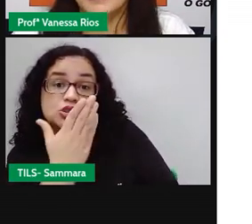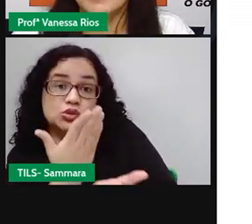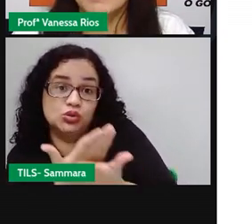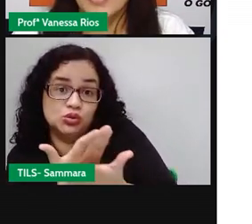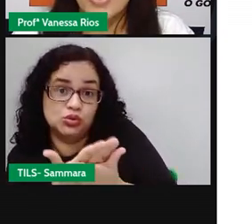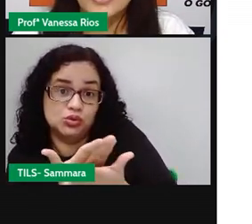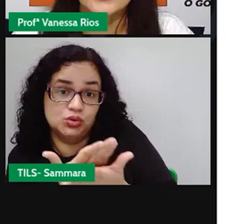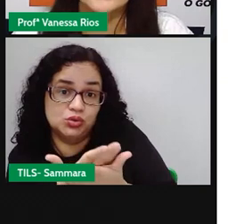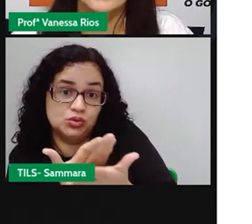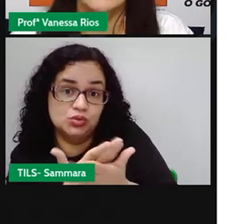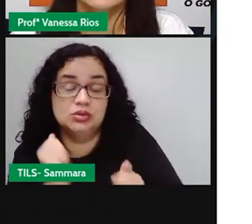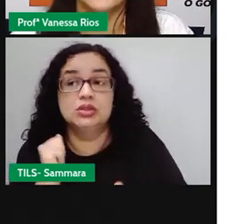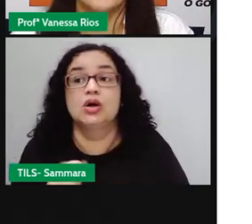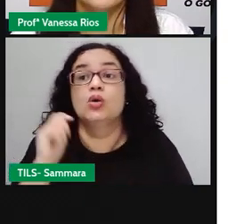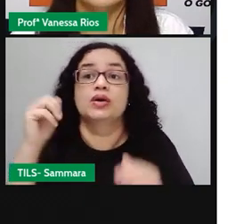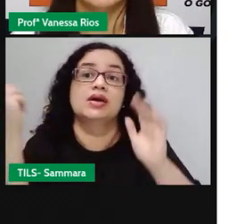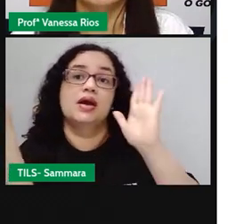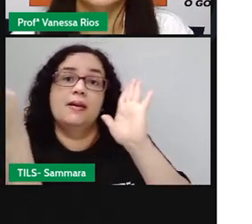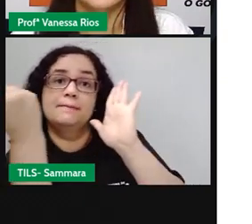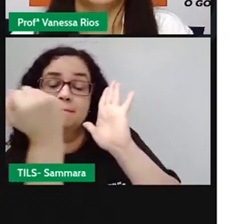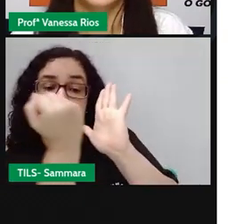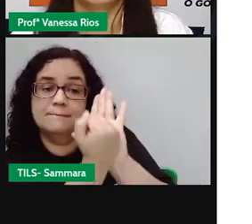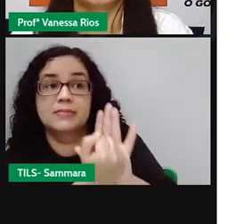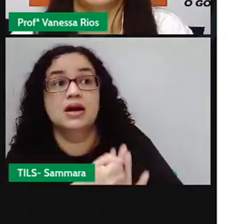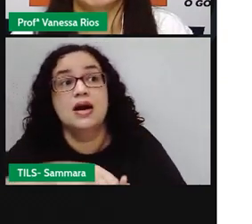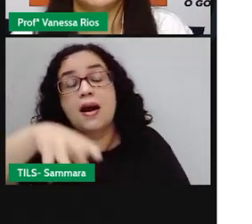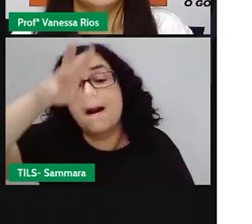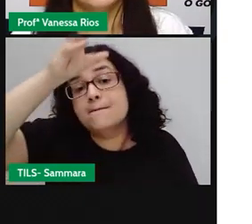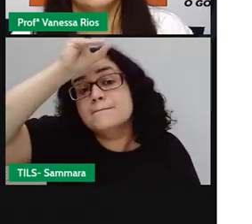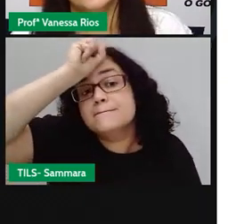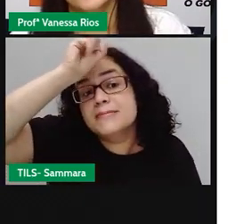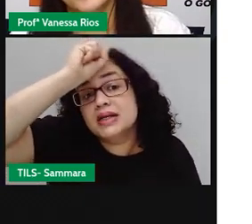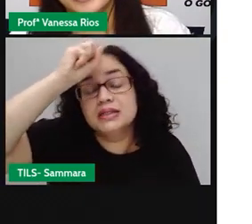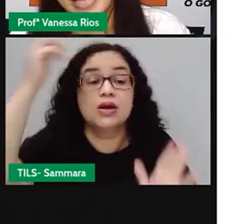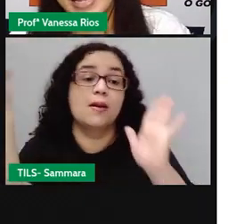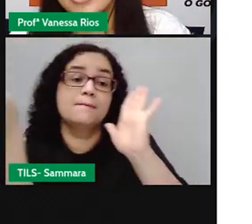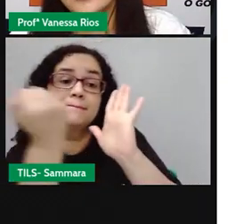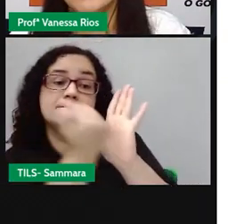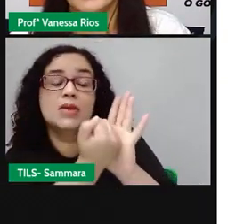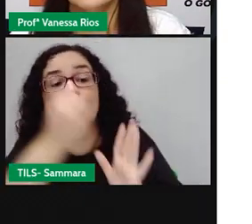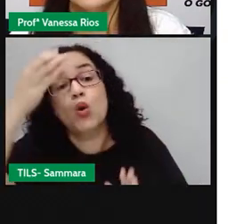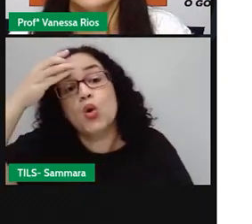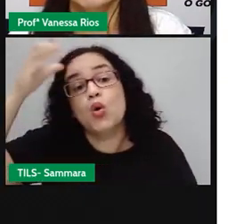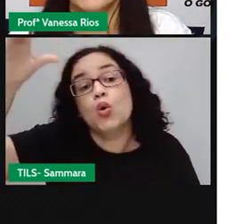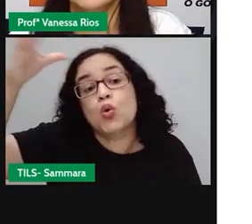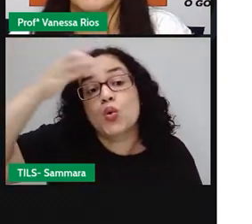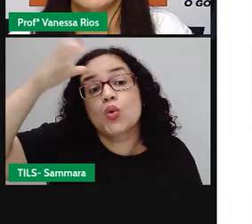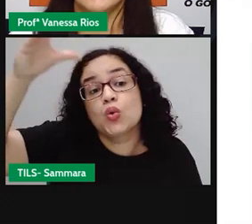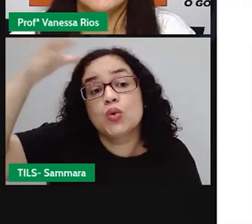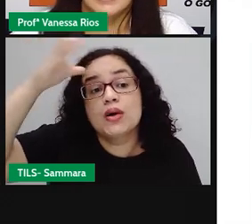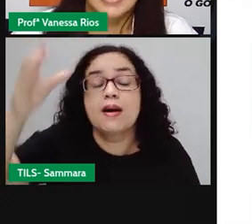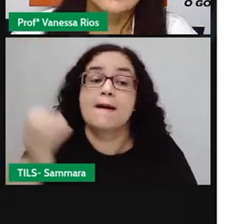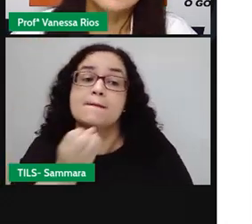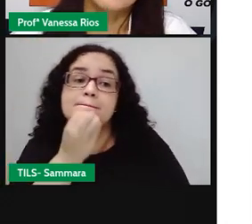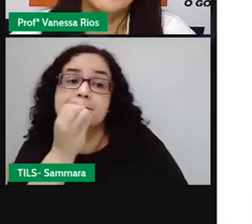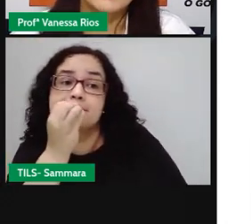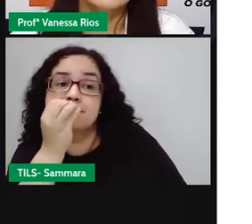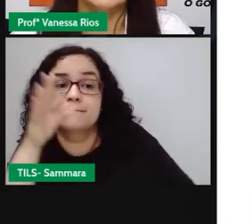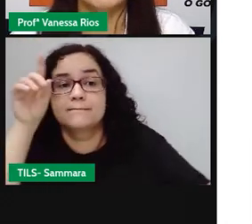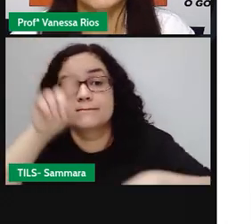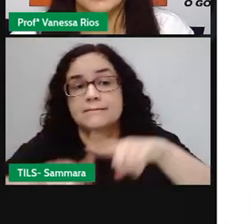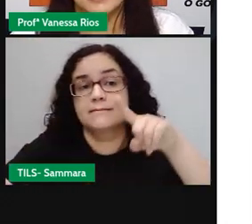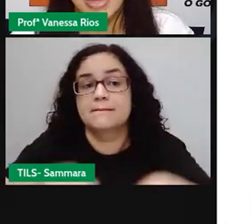sobre os patrimônios, já aprendemos aí sobre patrimônios culturais, não é? Bens materiais,